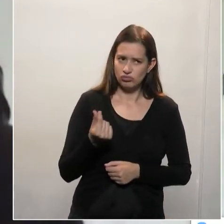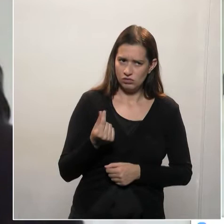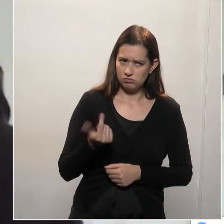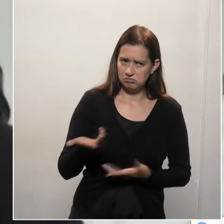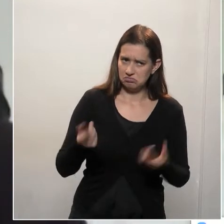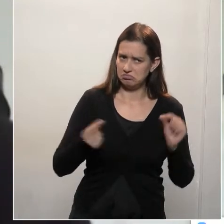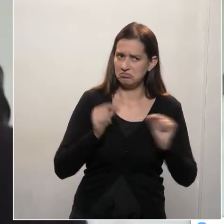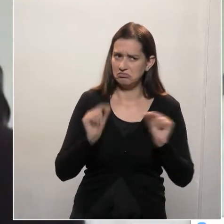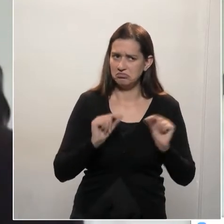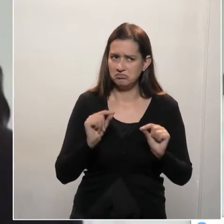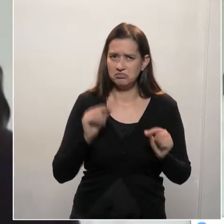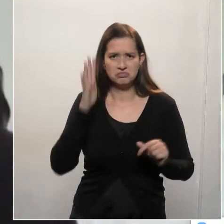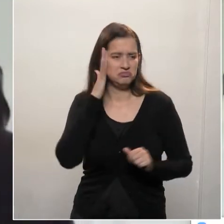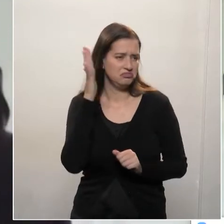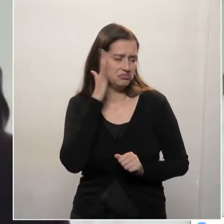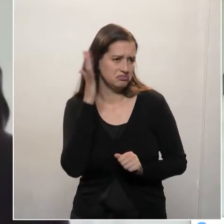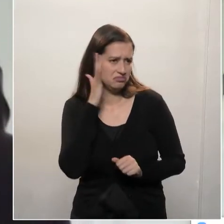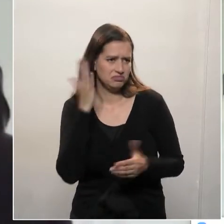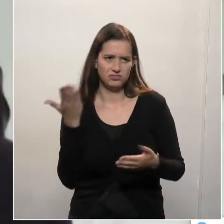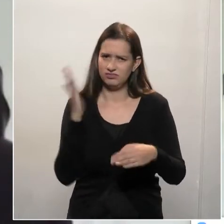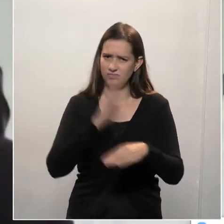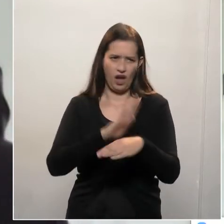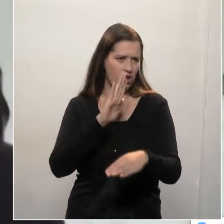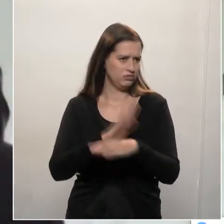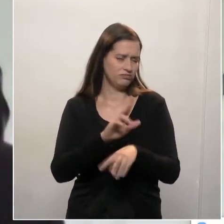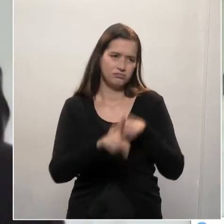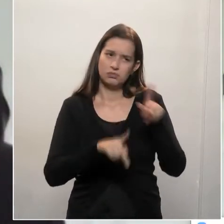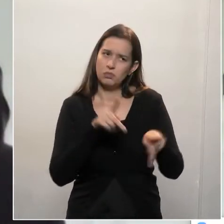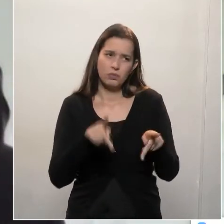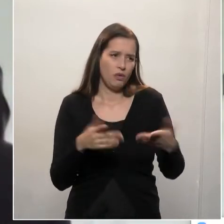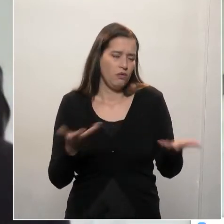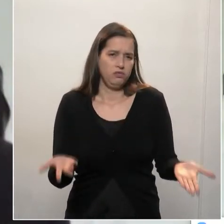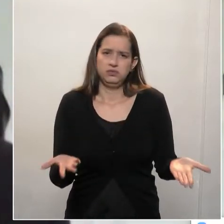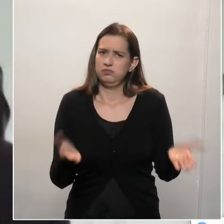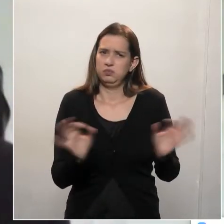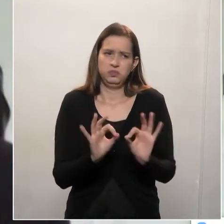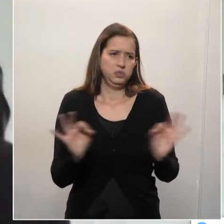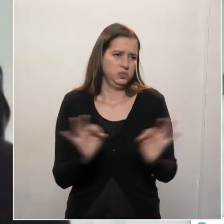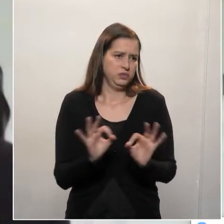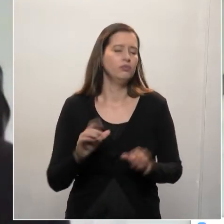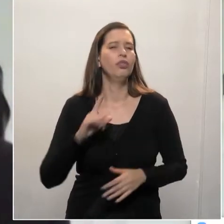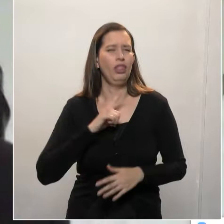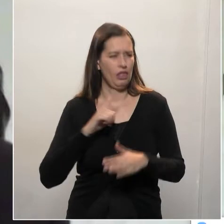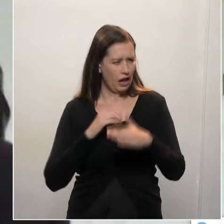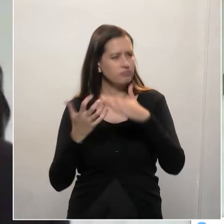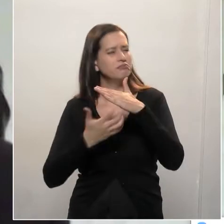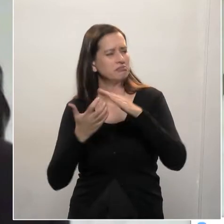imagino que não é a população. São alguns empresários que estão...